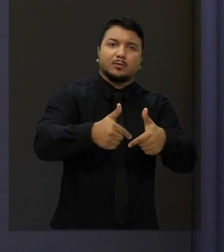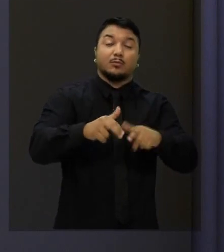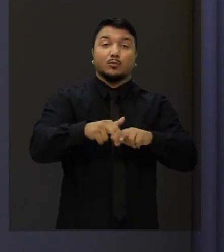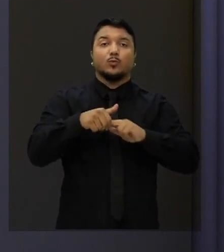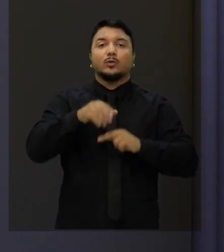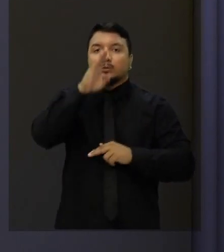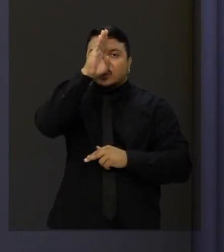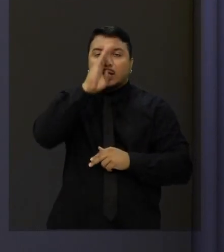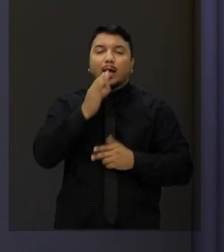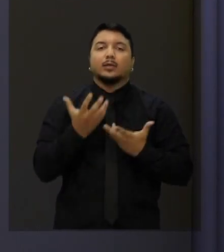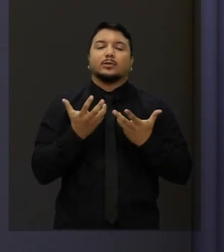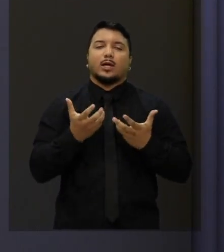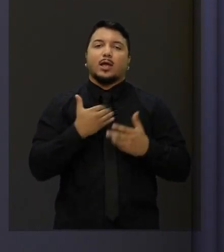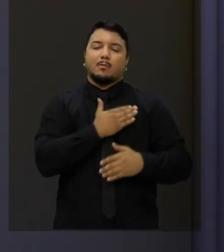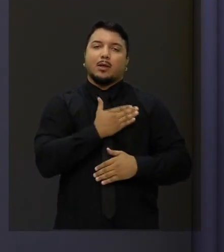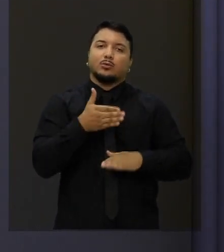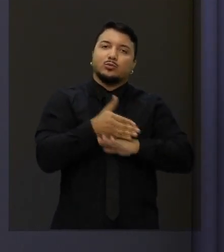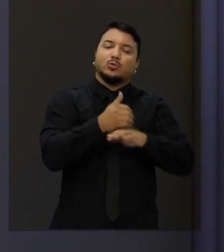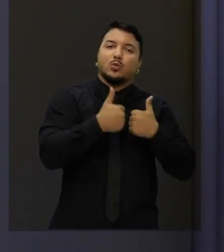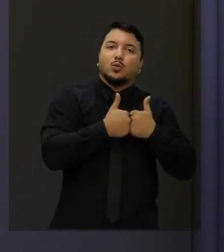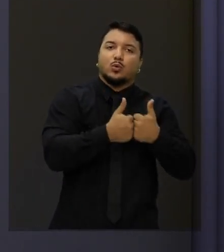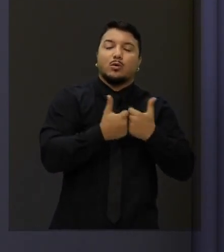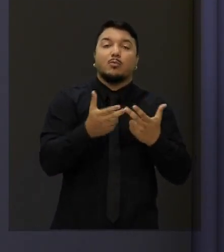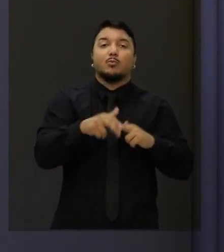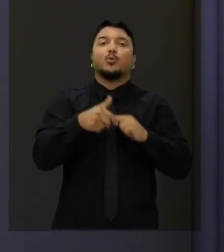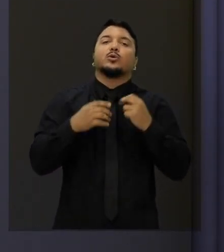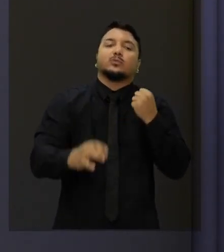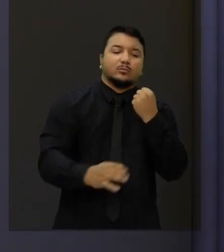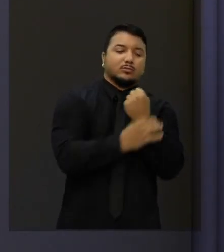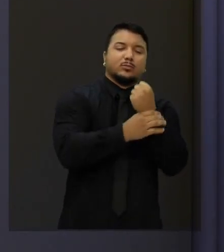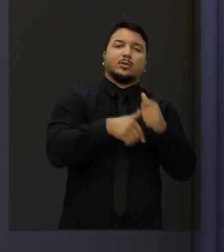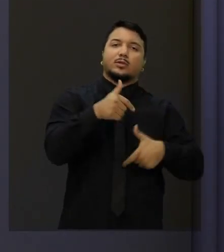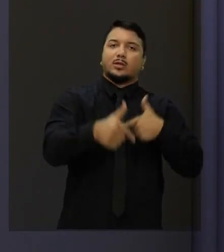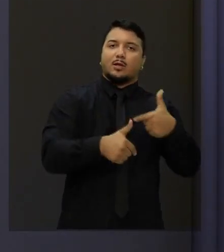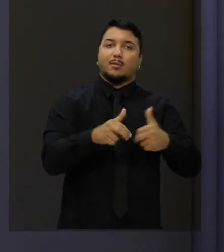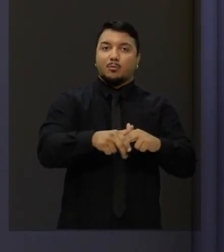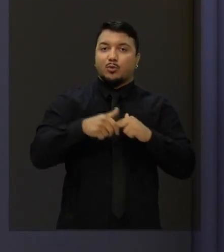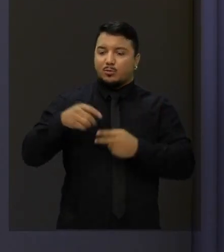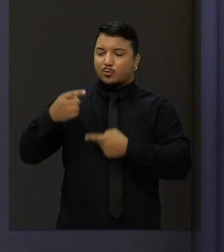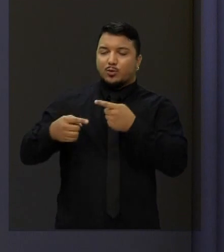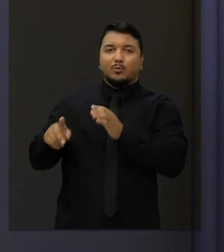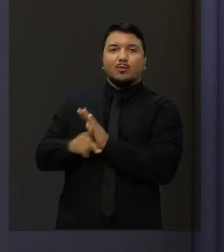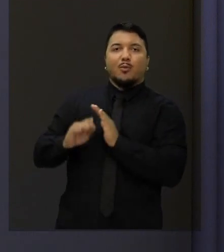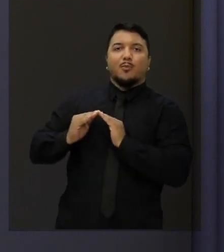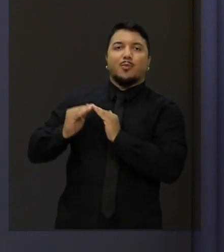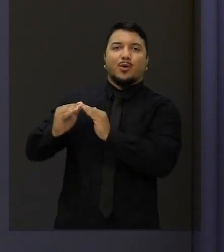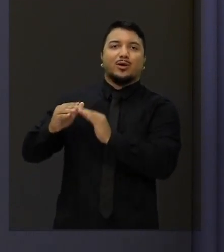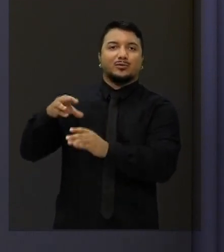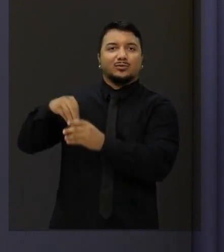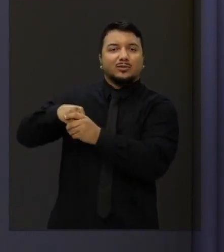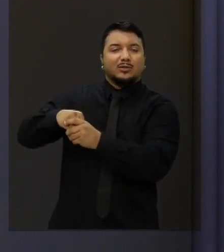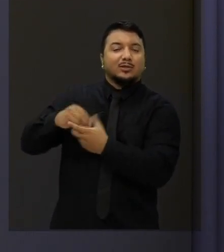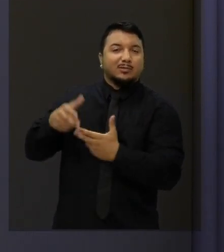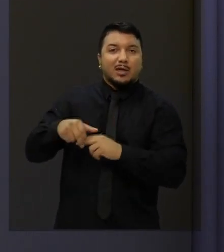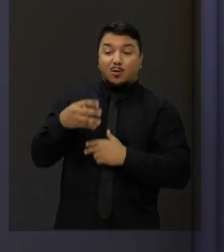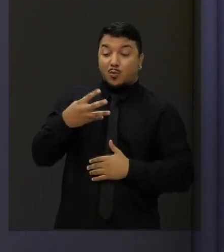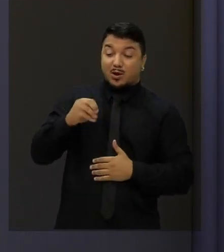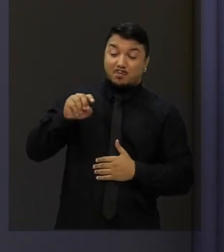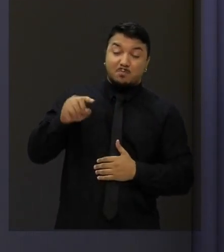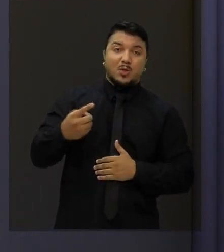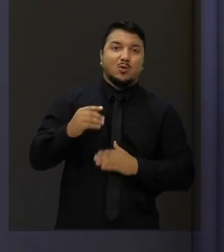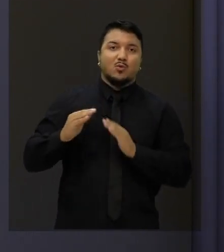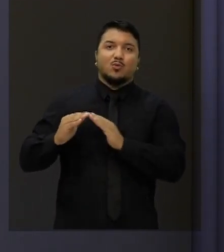gratuita. Por isso que eu quero garantir emprego. Por isso que eu quero garantir política habitacional. Eu quero fazer 40 mil unidades